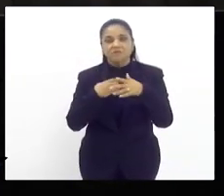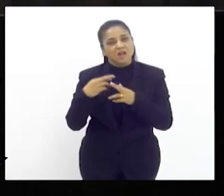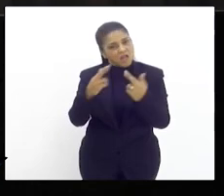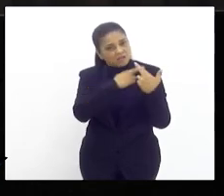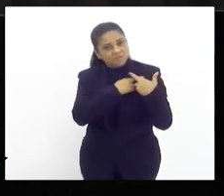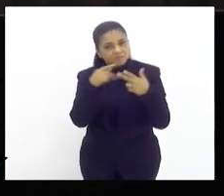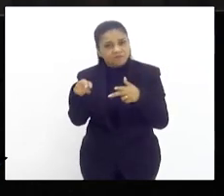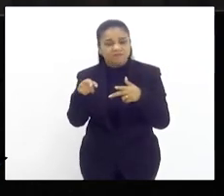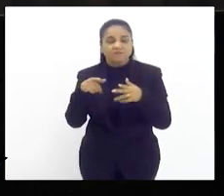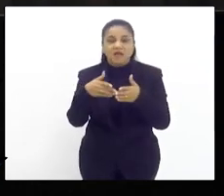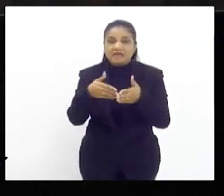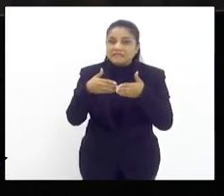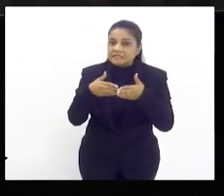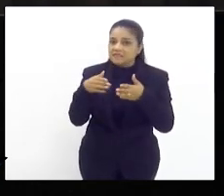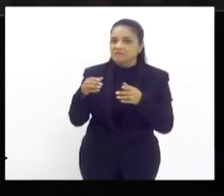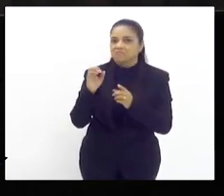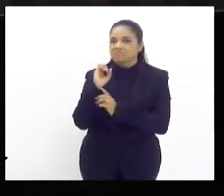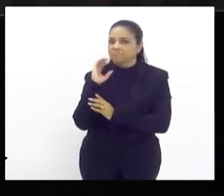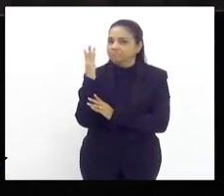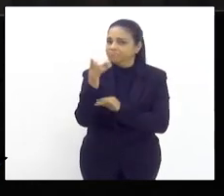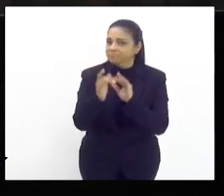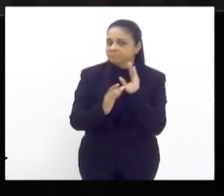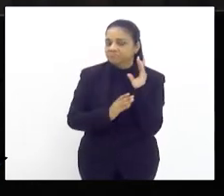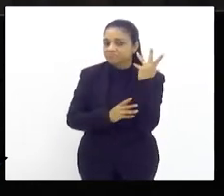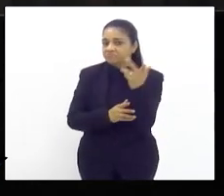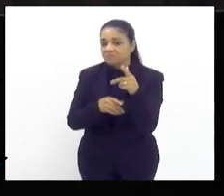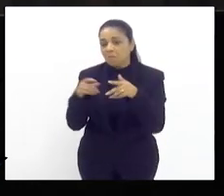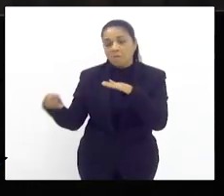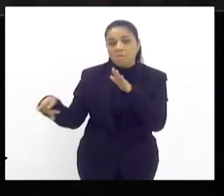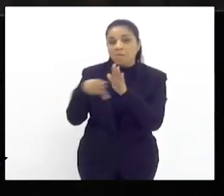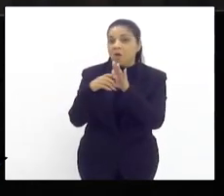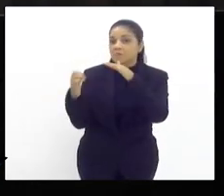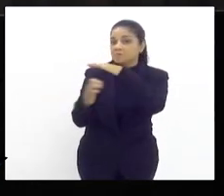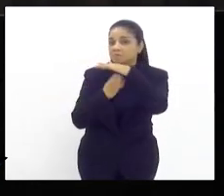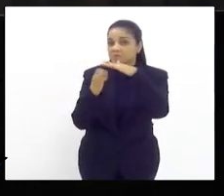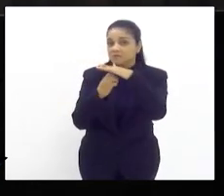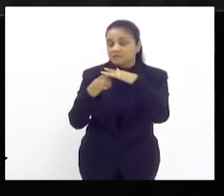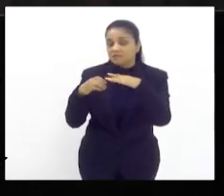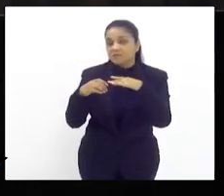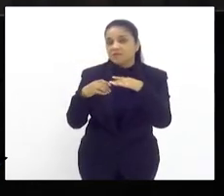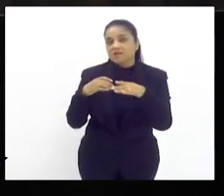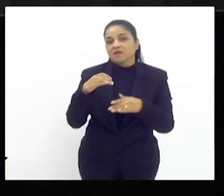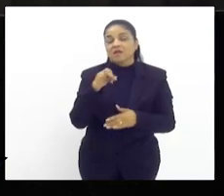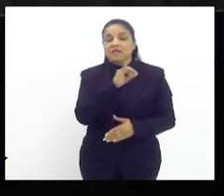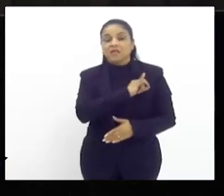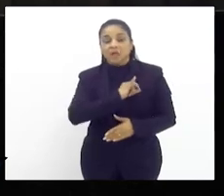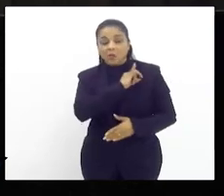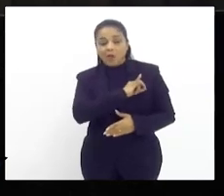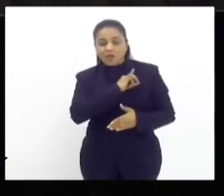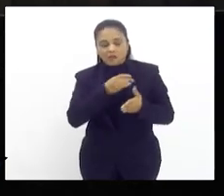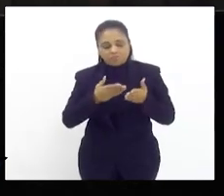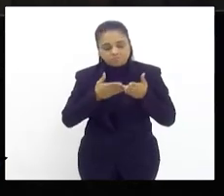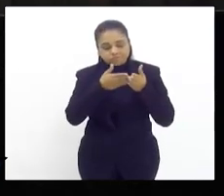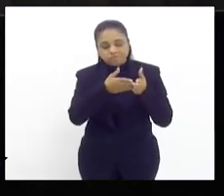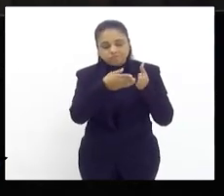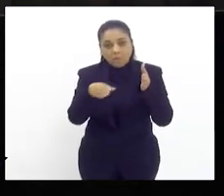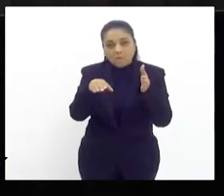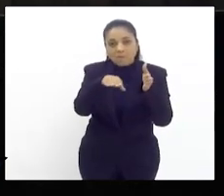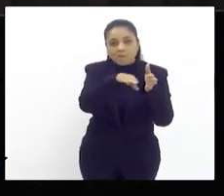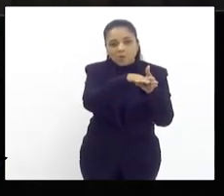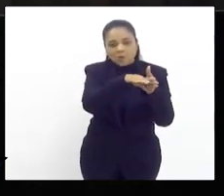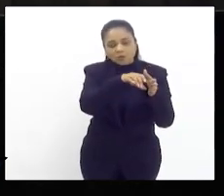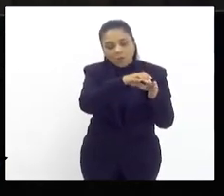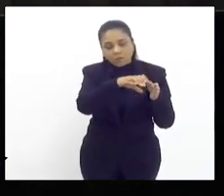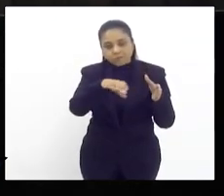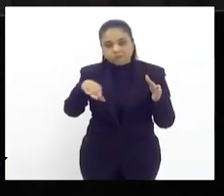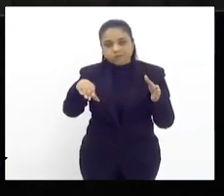A licença ambiental é dela. Isso foi no canal de Itaguaí, que a chama de Porto de Itaguaí. Foi no canal. Quando ela saiu